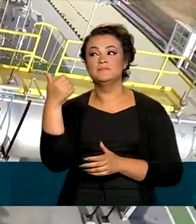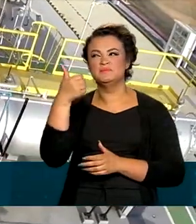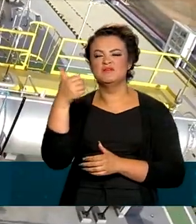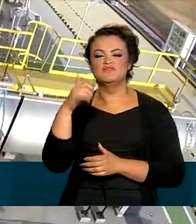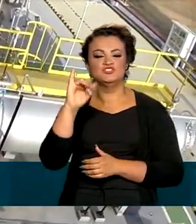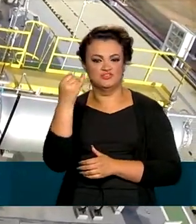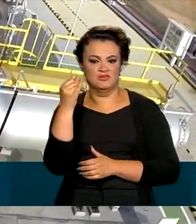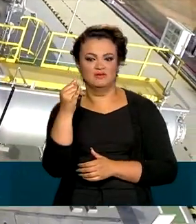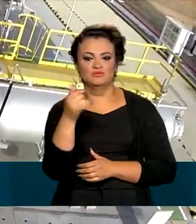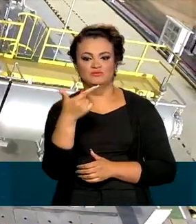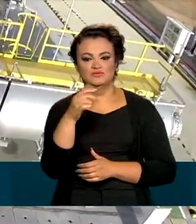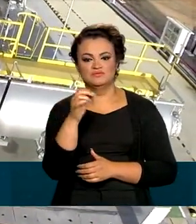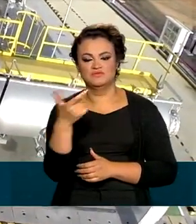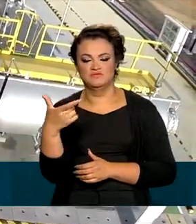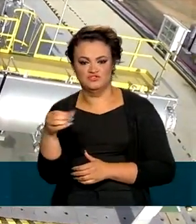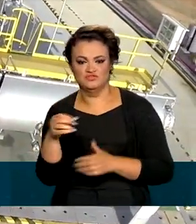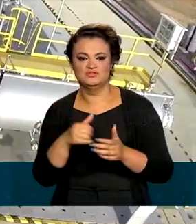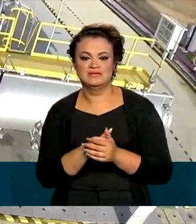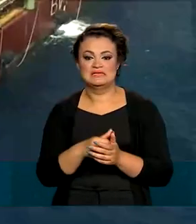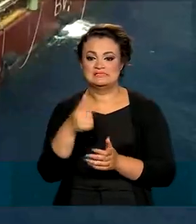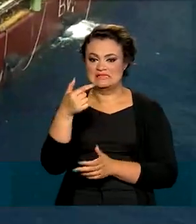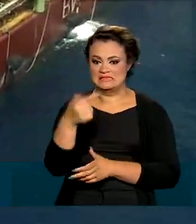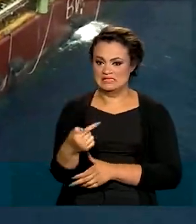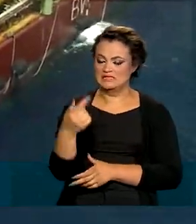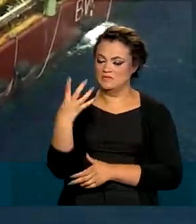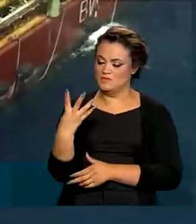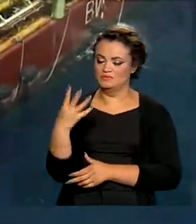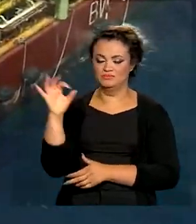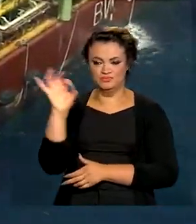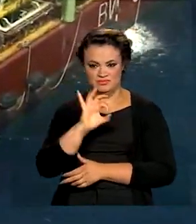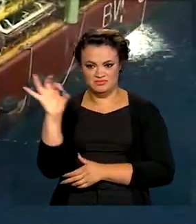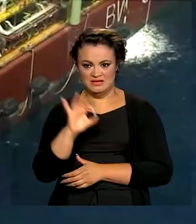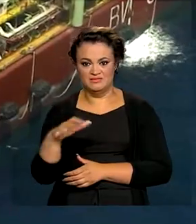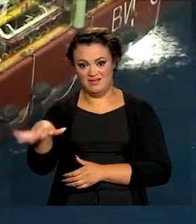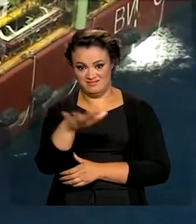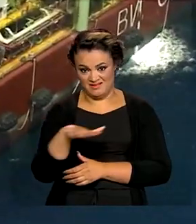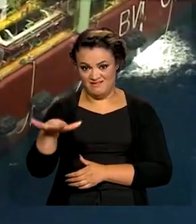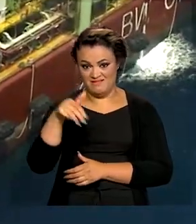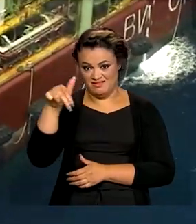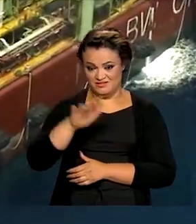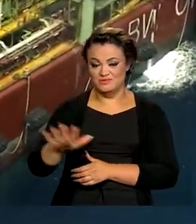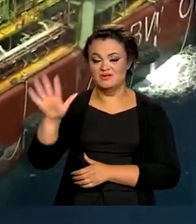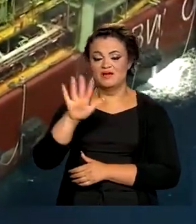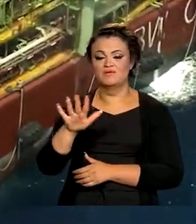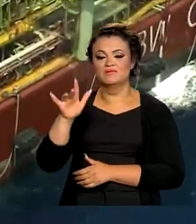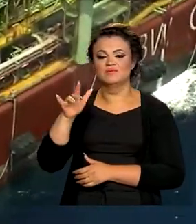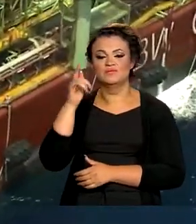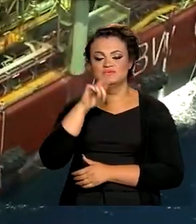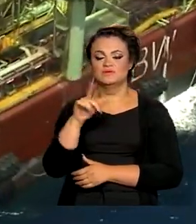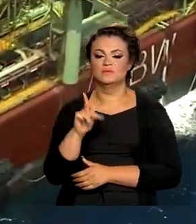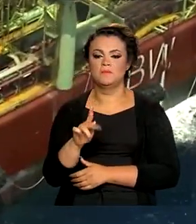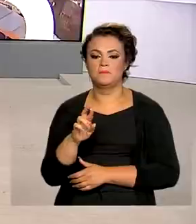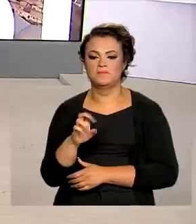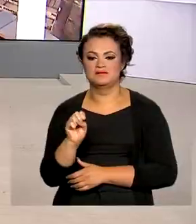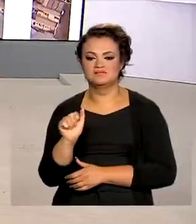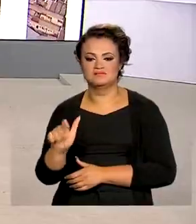janeiro de 2020. 74% da produção nacional veio do pré-sal.